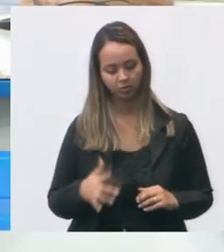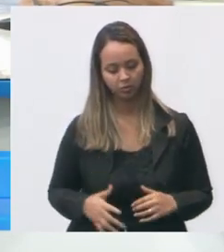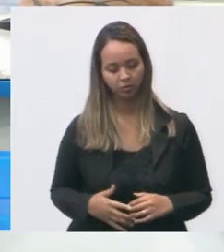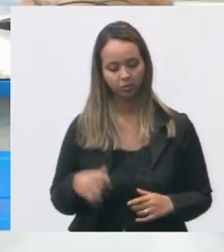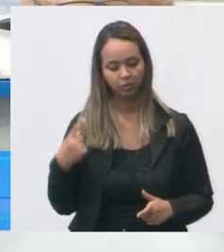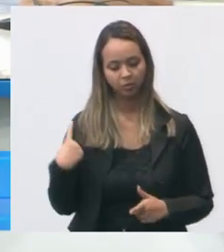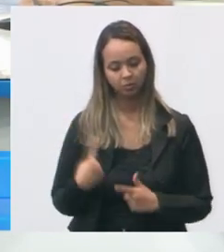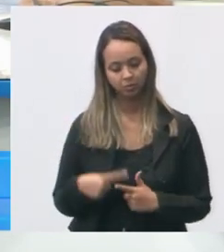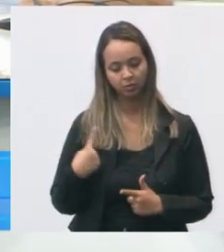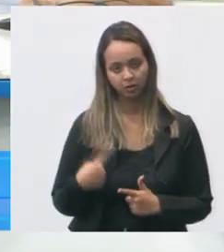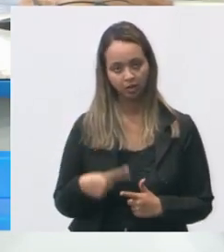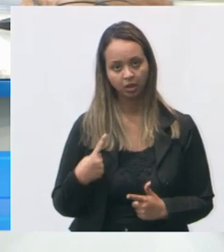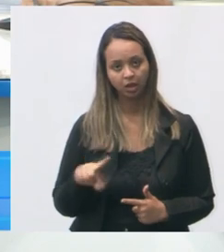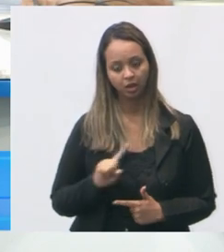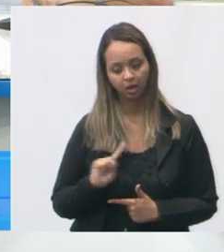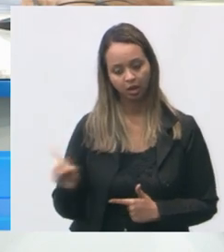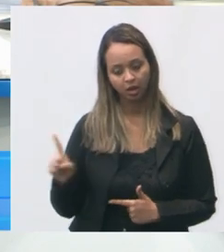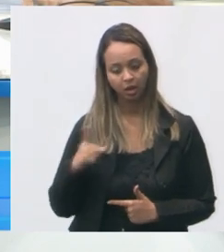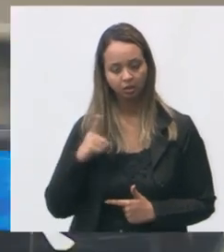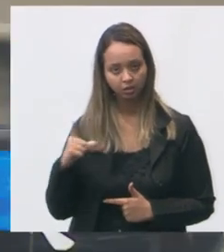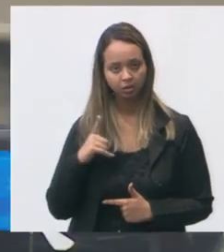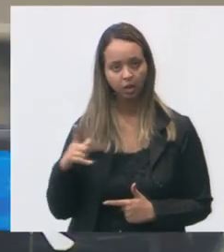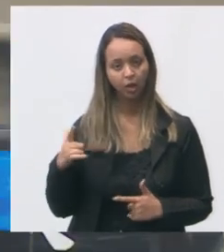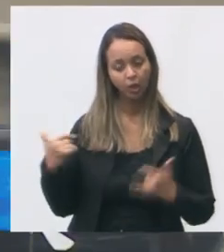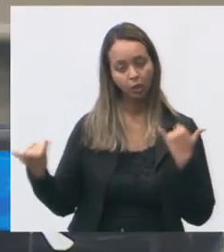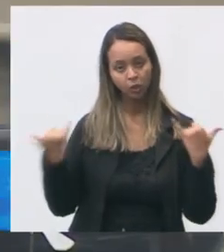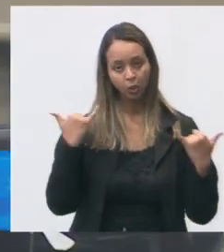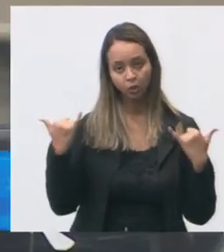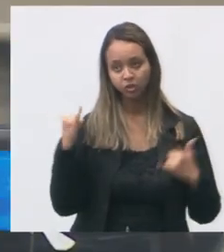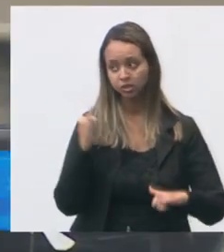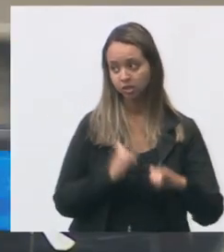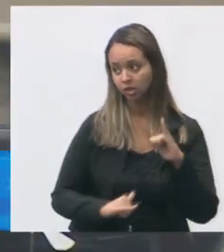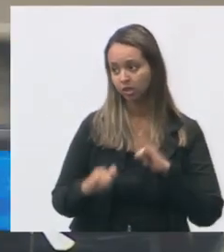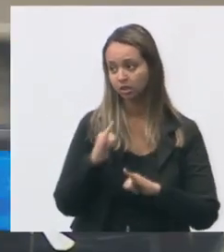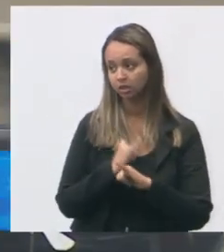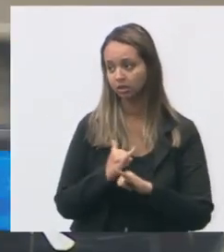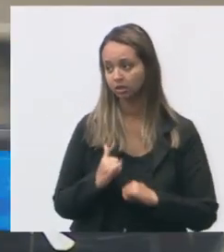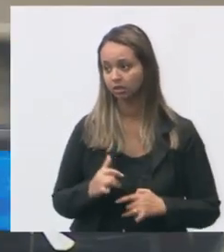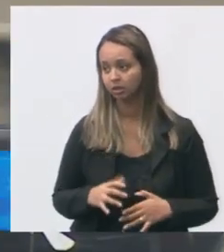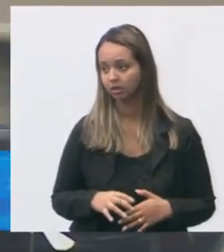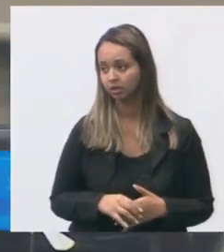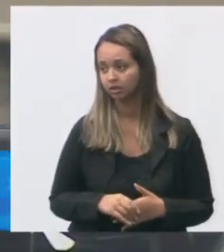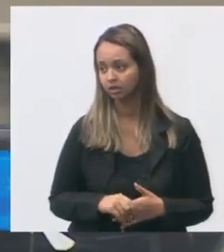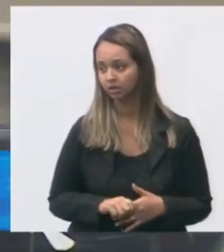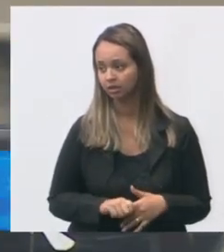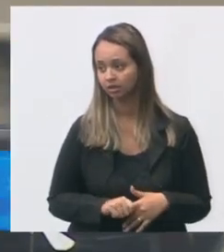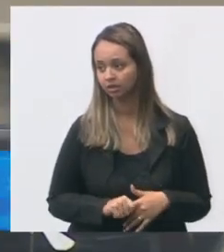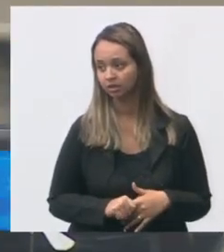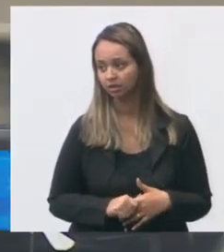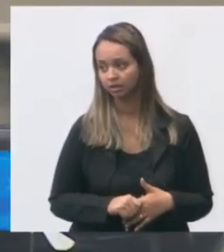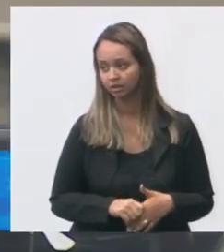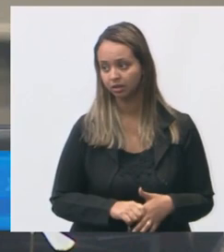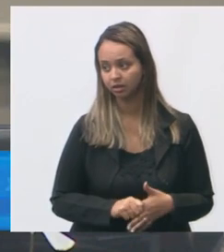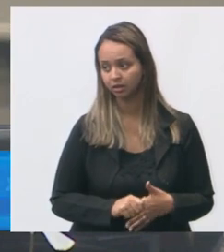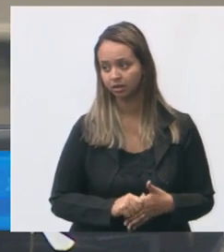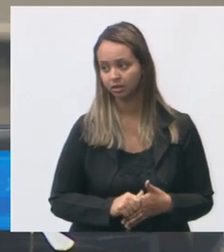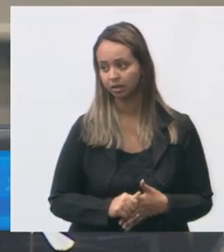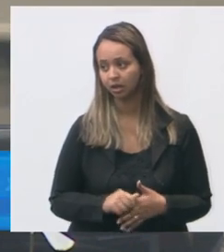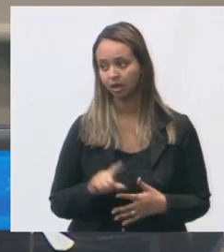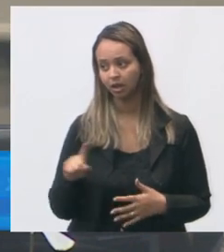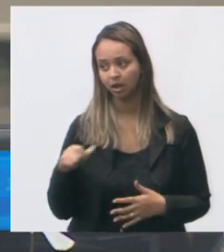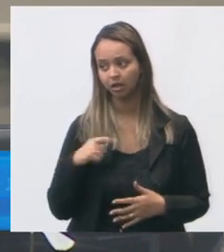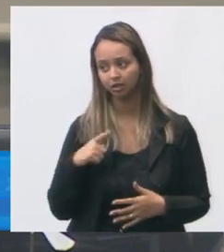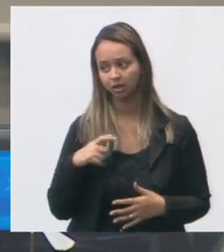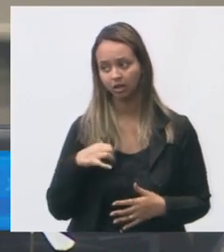o o a notícia online né hoje tem dez médicos ali